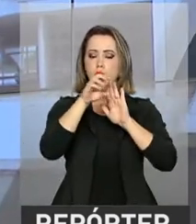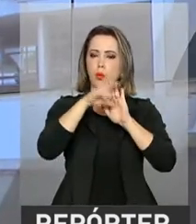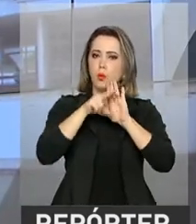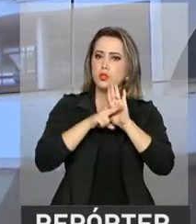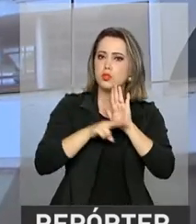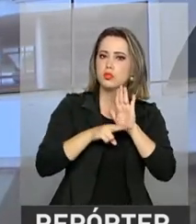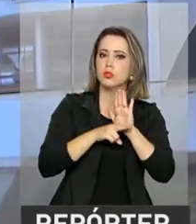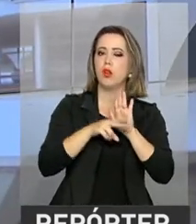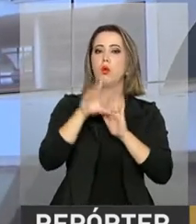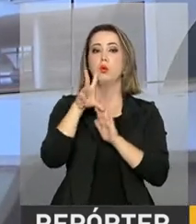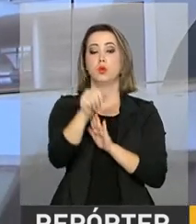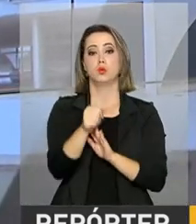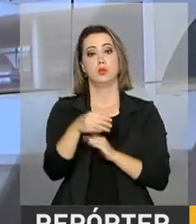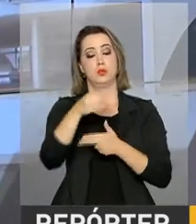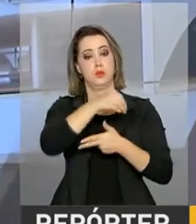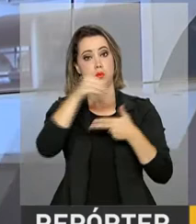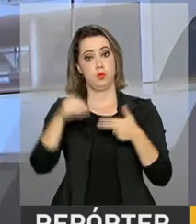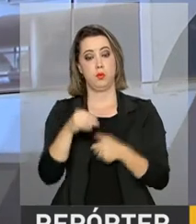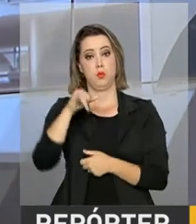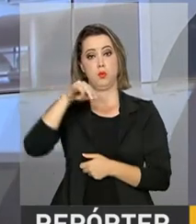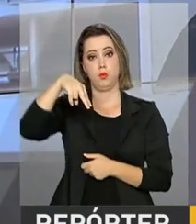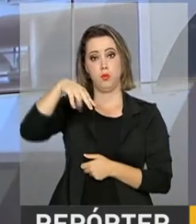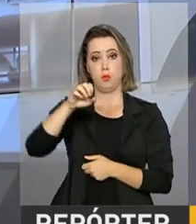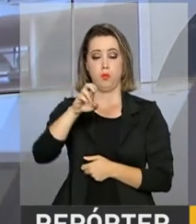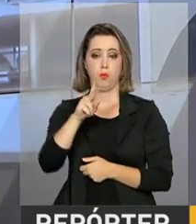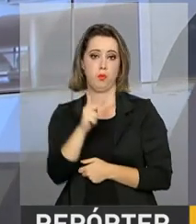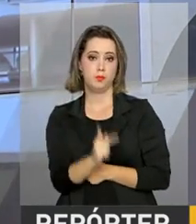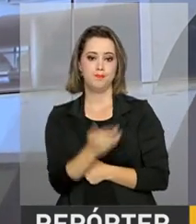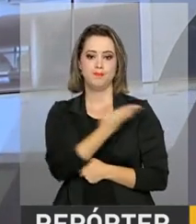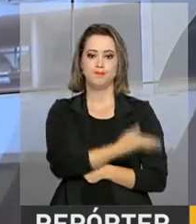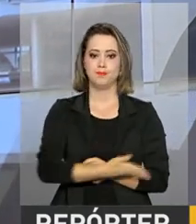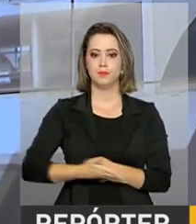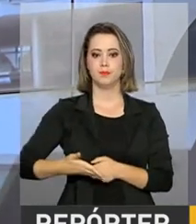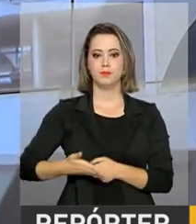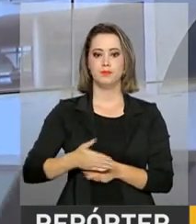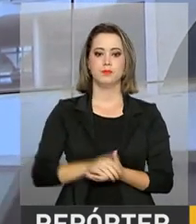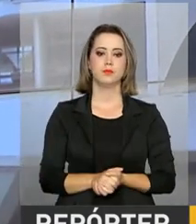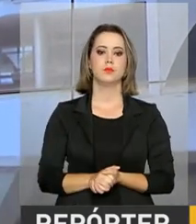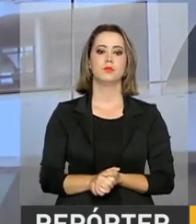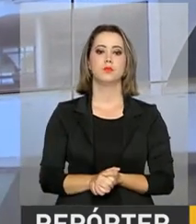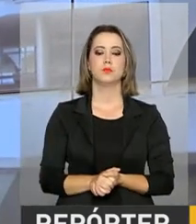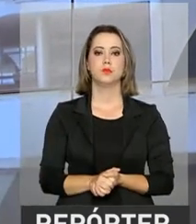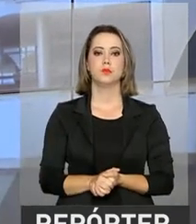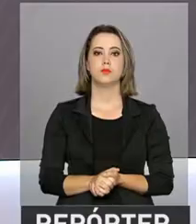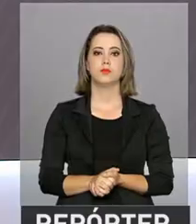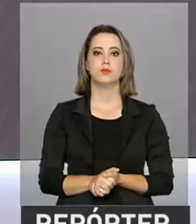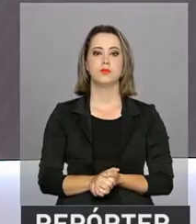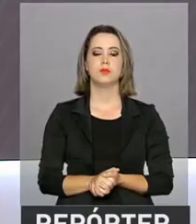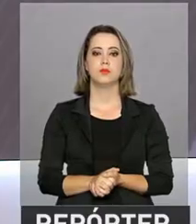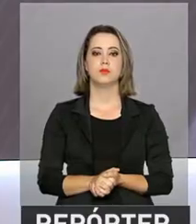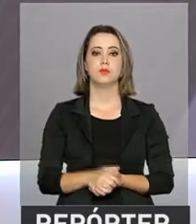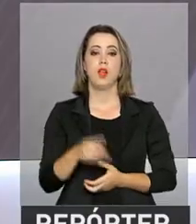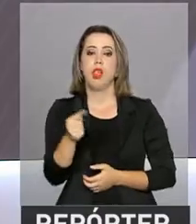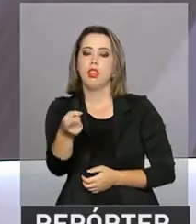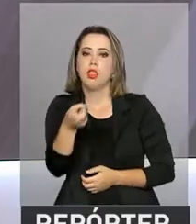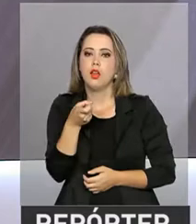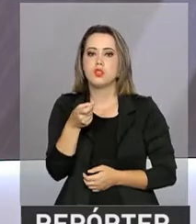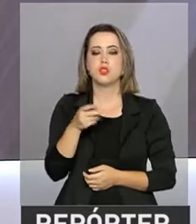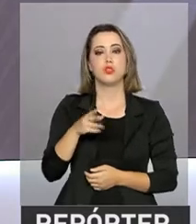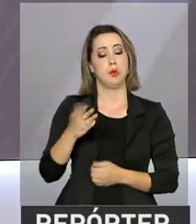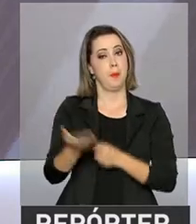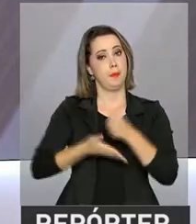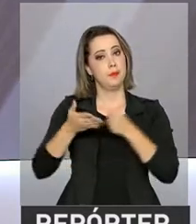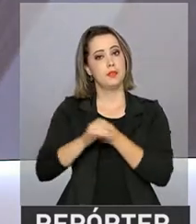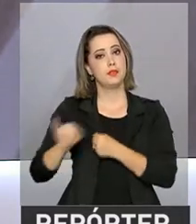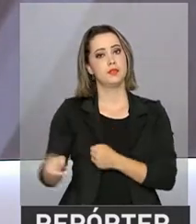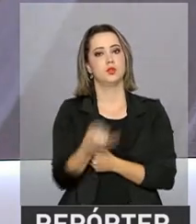exame está na página do Instituto Nacional de Estudos e Pesquisas Educacionais na internet. A taxa básica de juros